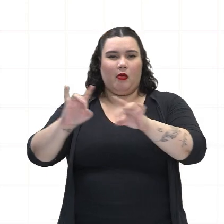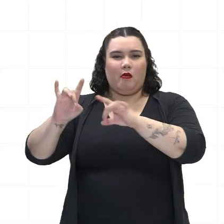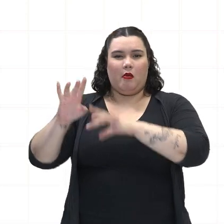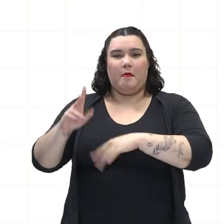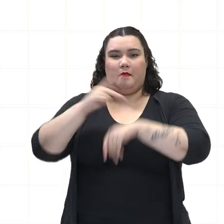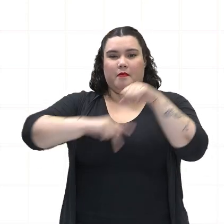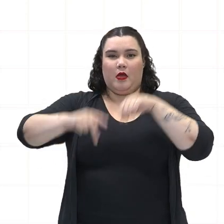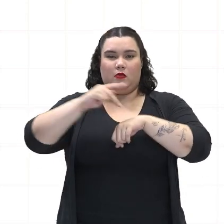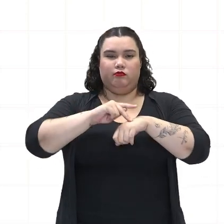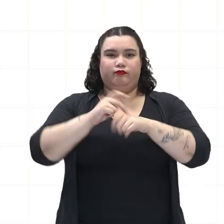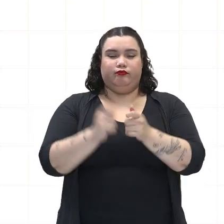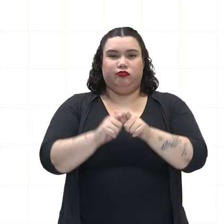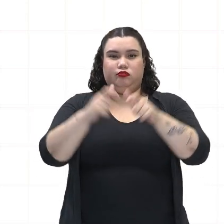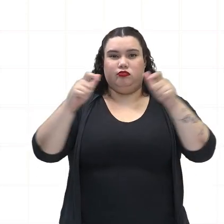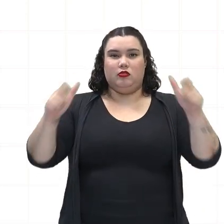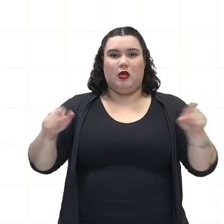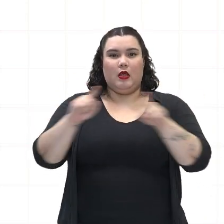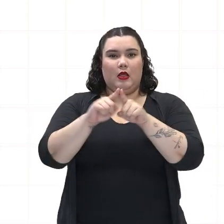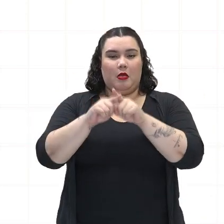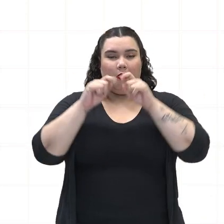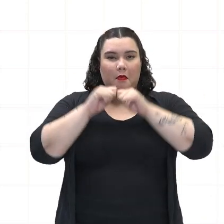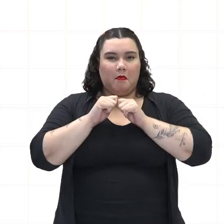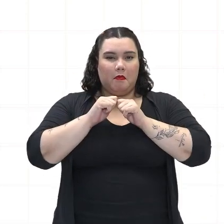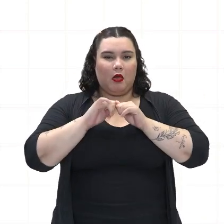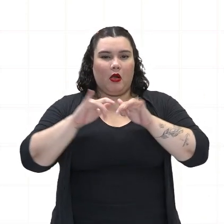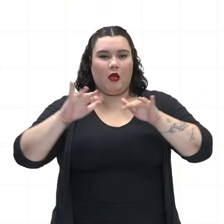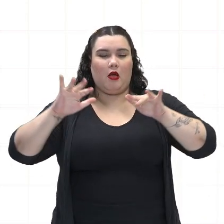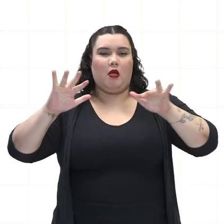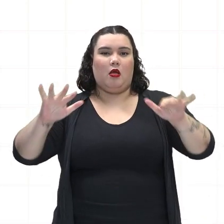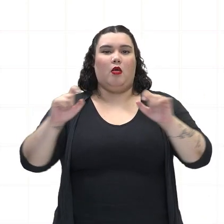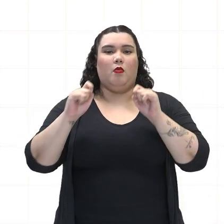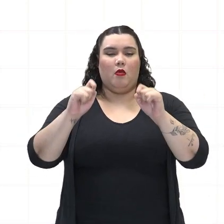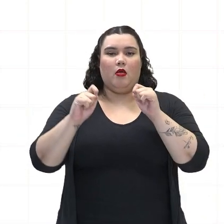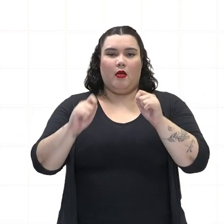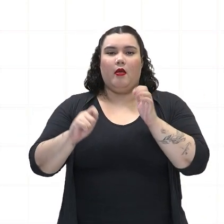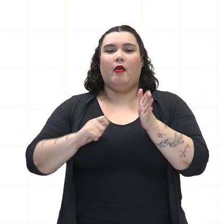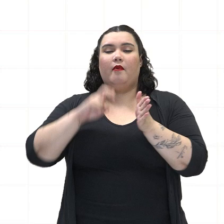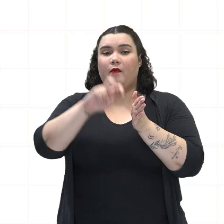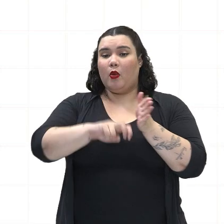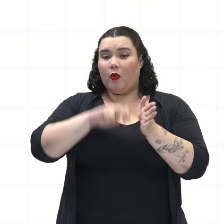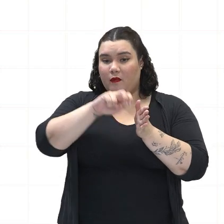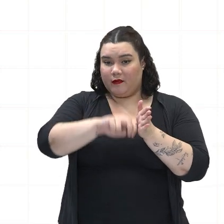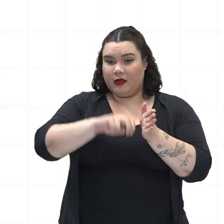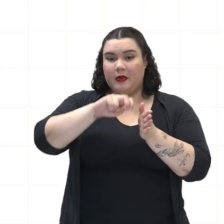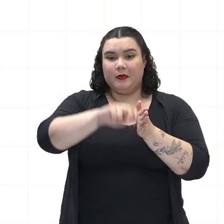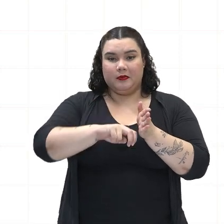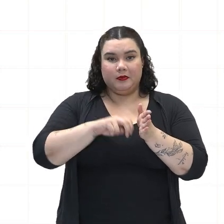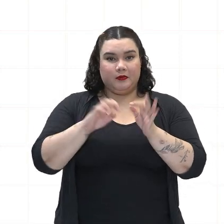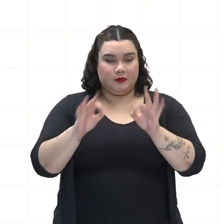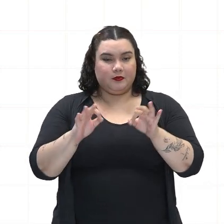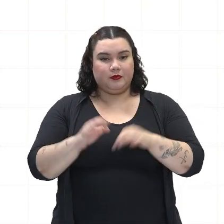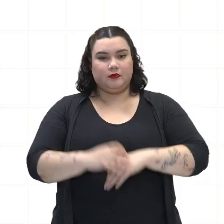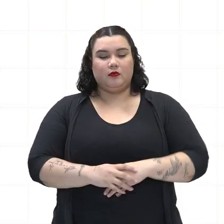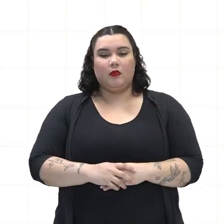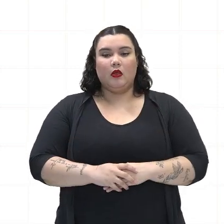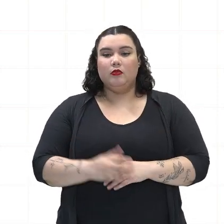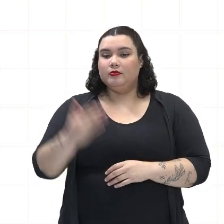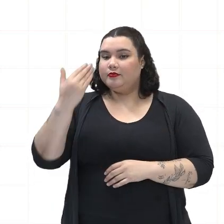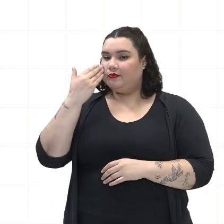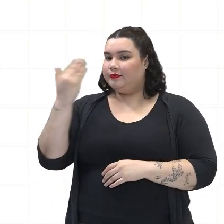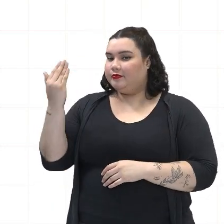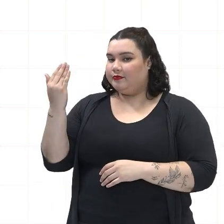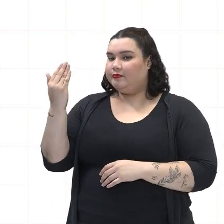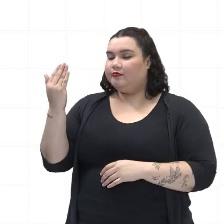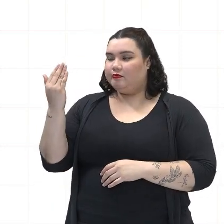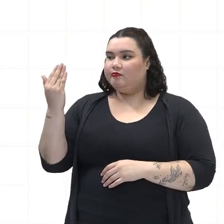ferrovia. Então, na sequência, nós temos uma imagem que mostra isso, exatamente isso que nós estamos falando